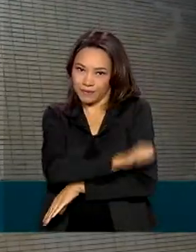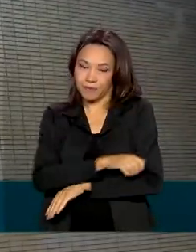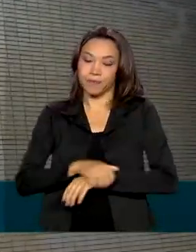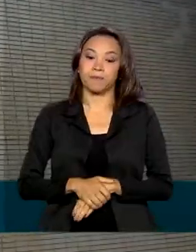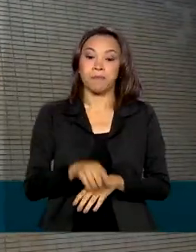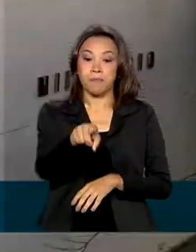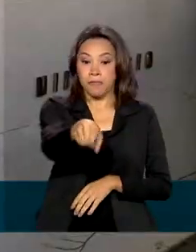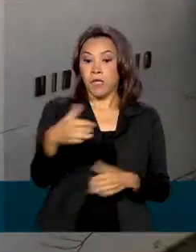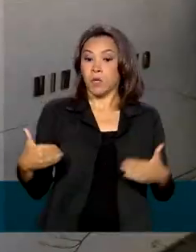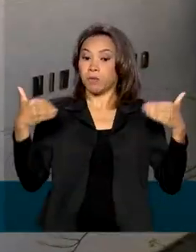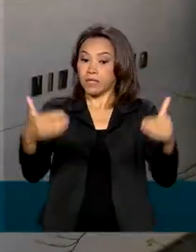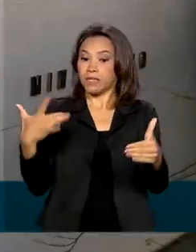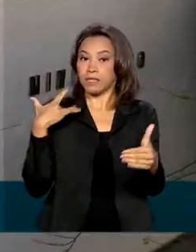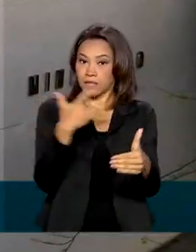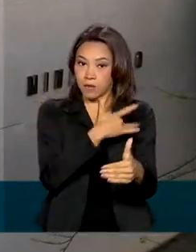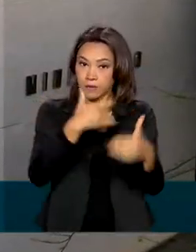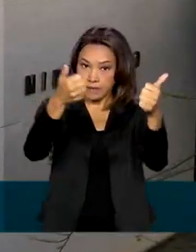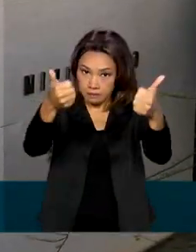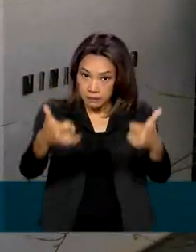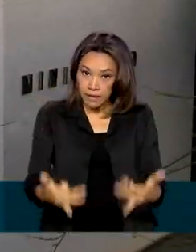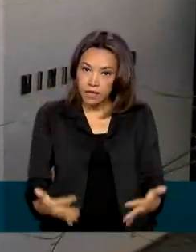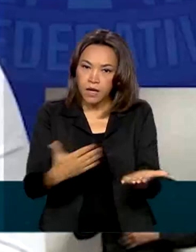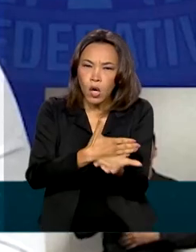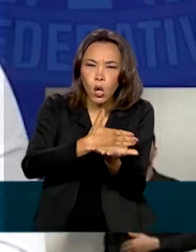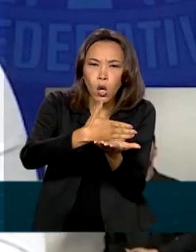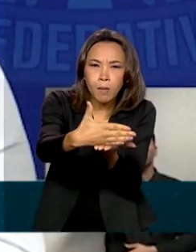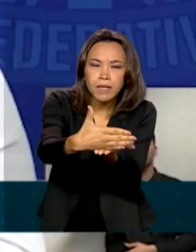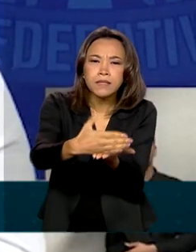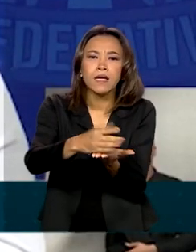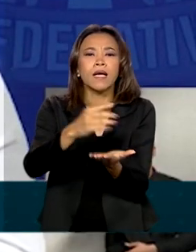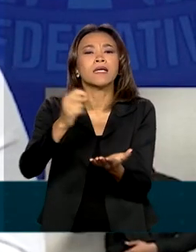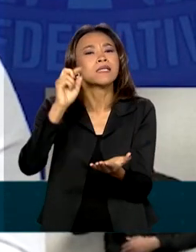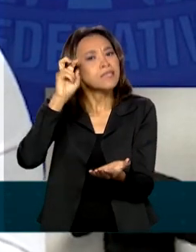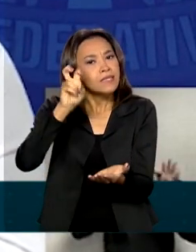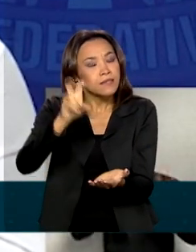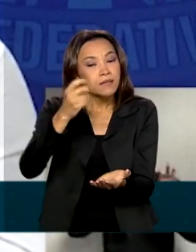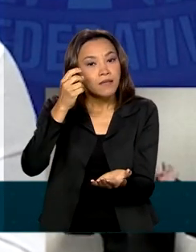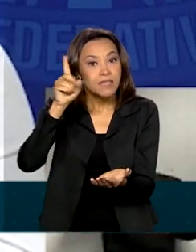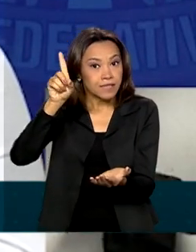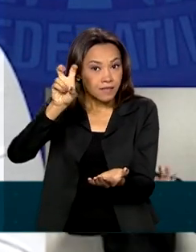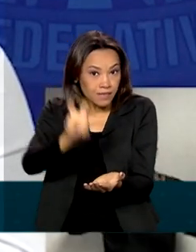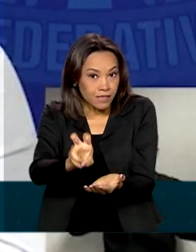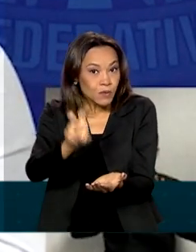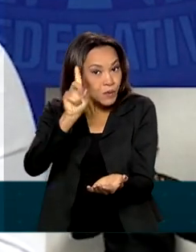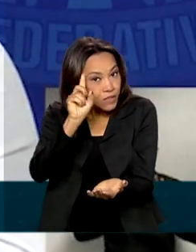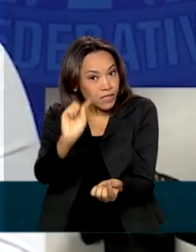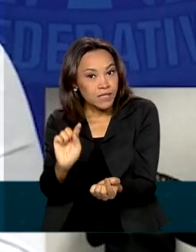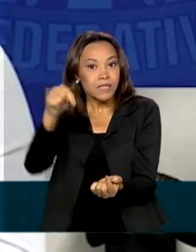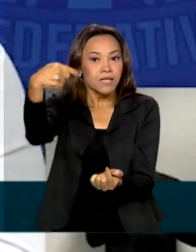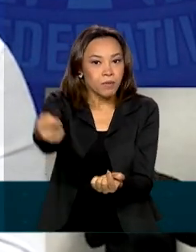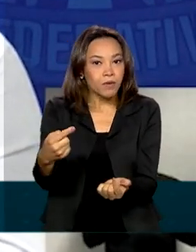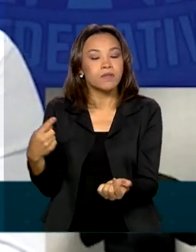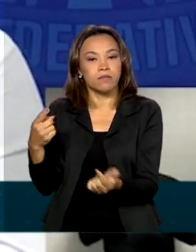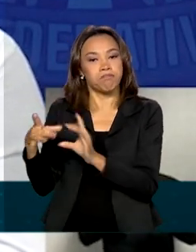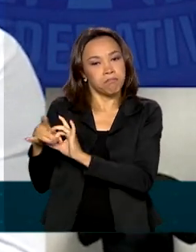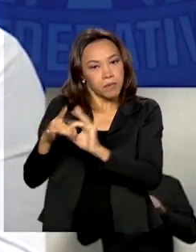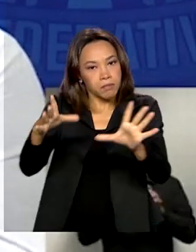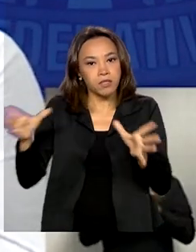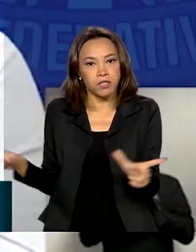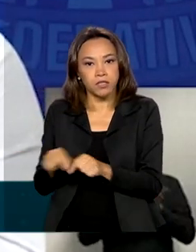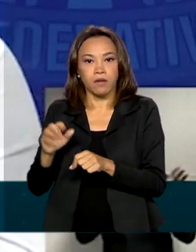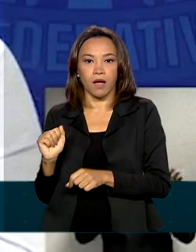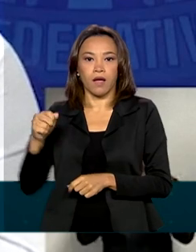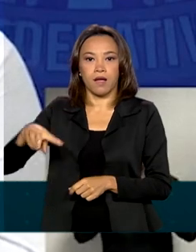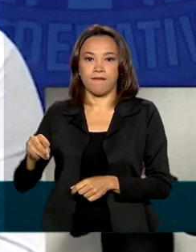o Ministério da Saúde, a imunização deve começar em até cinco dias após o aval da Anvisa. São 8 milhões de doses em